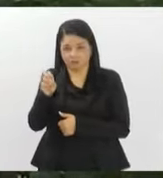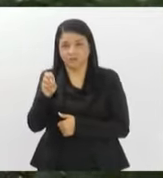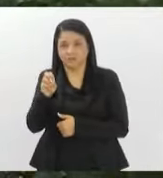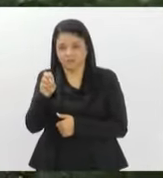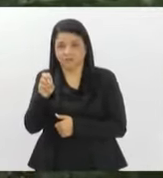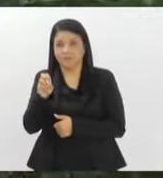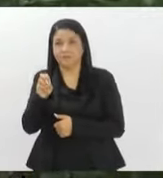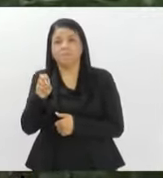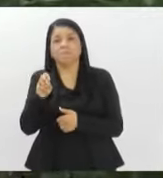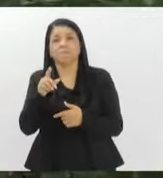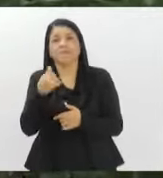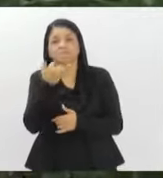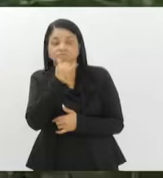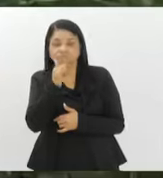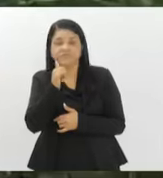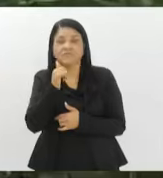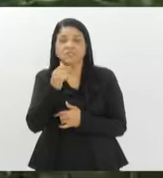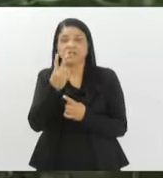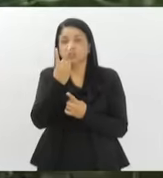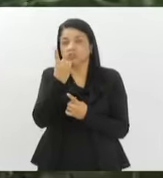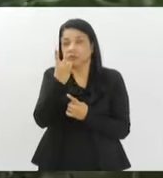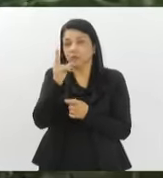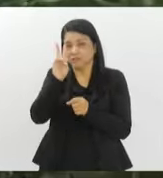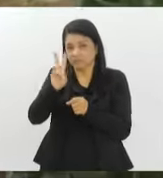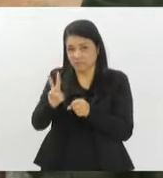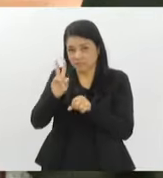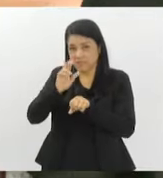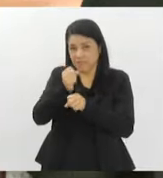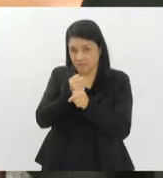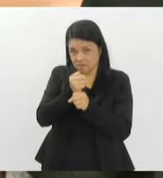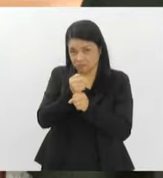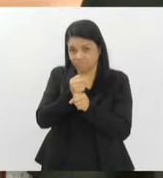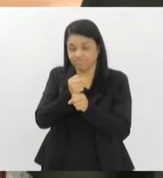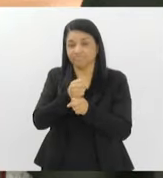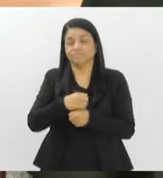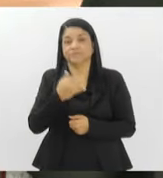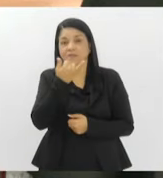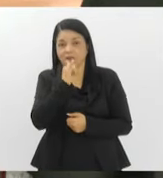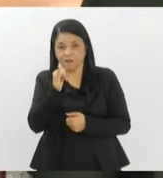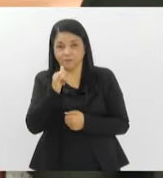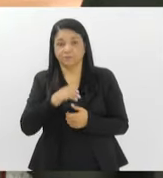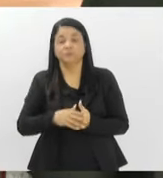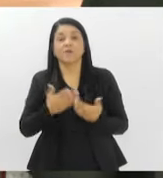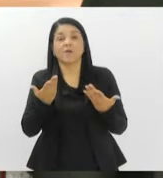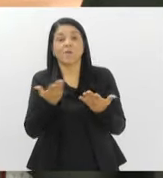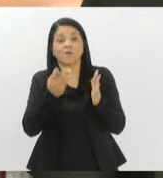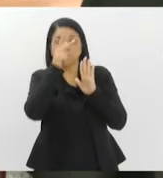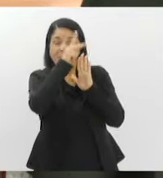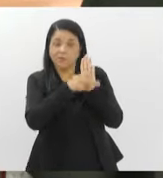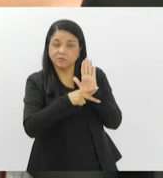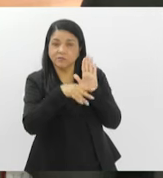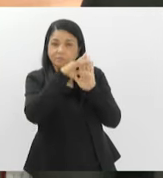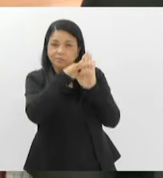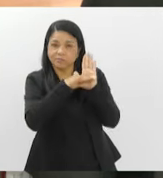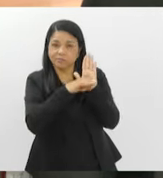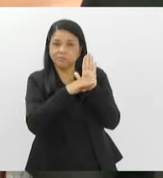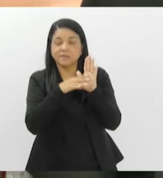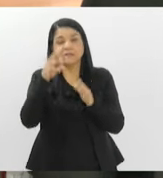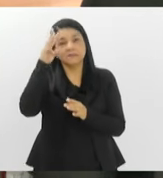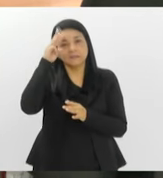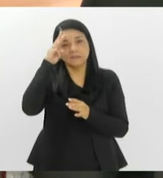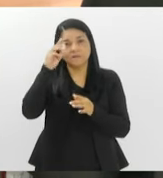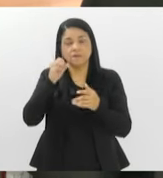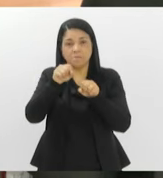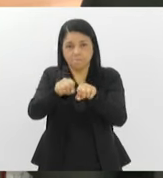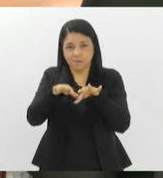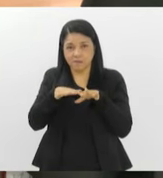sendo que no italiano eu consigo tirar dois ciclos por ano. Veja agora os projetos que serão discutidos nesta terça-feira no